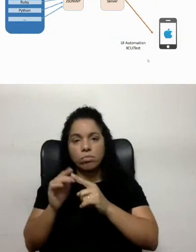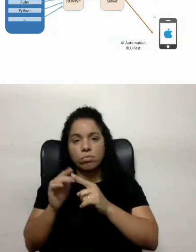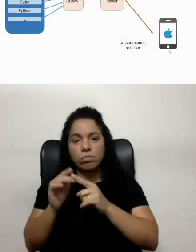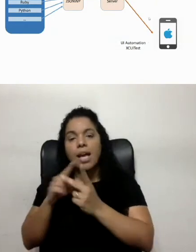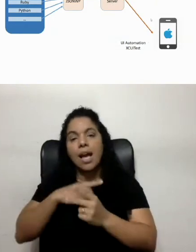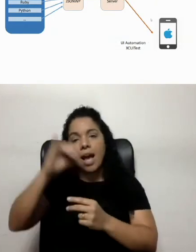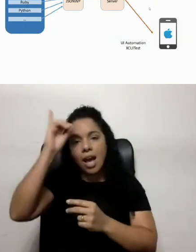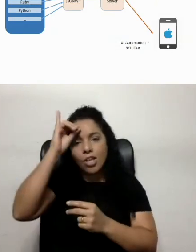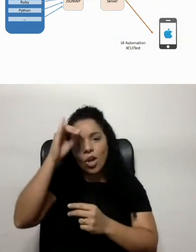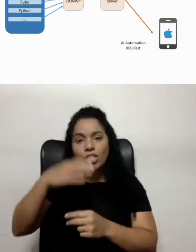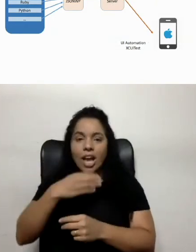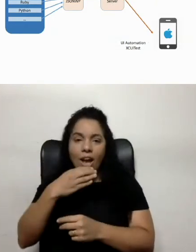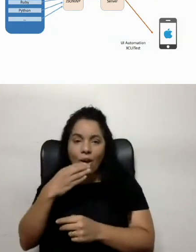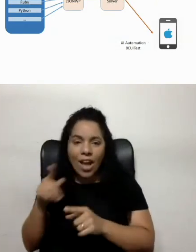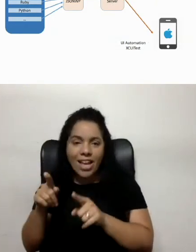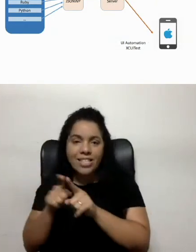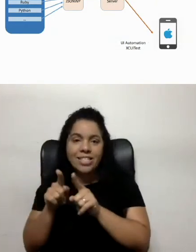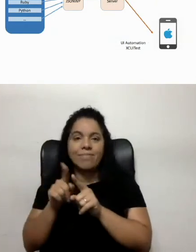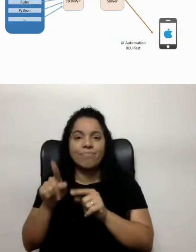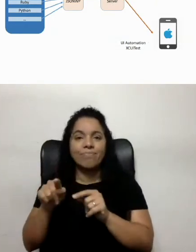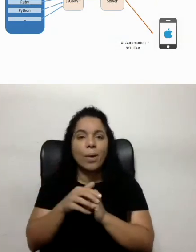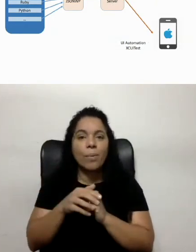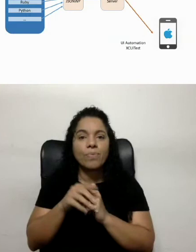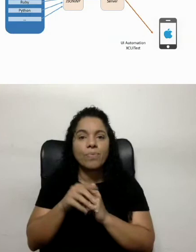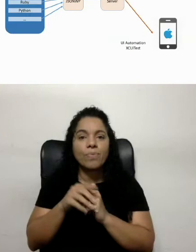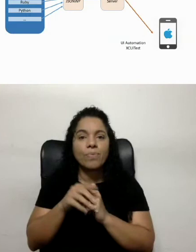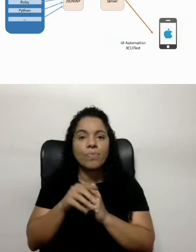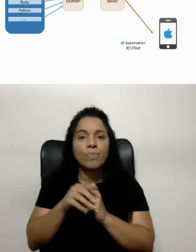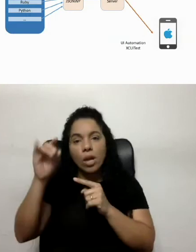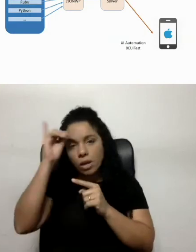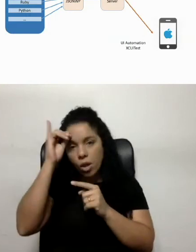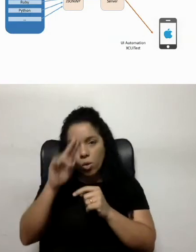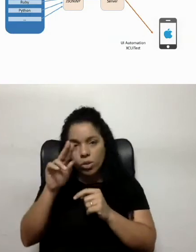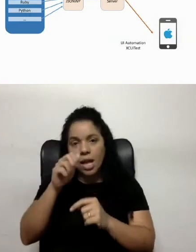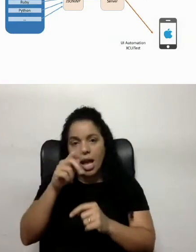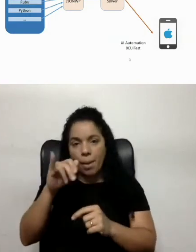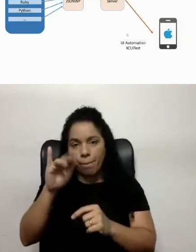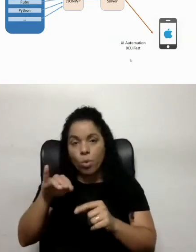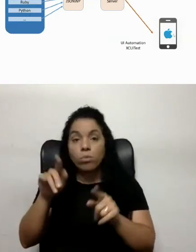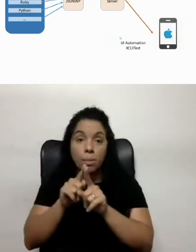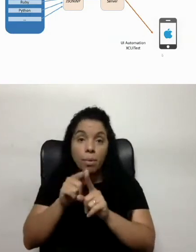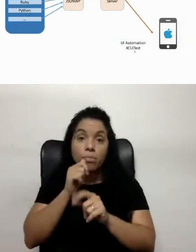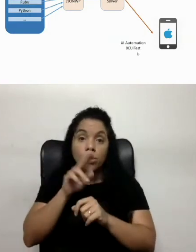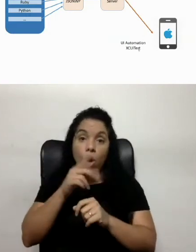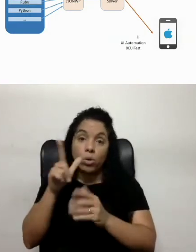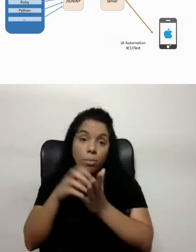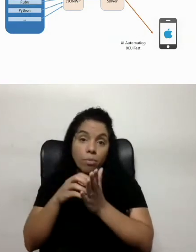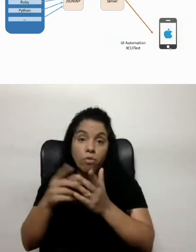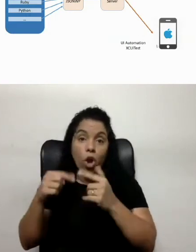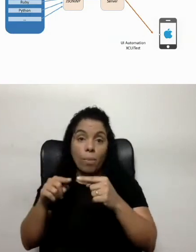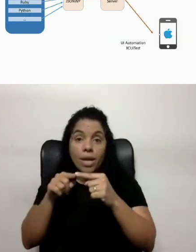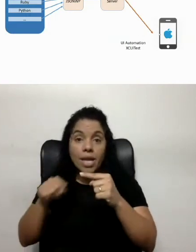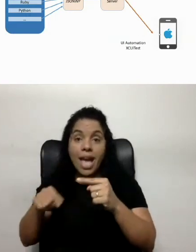quanto para o iOS, tá? Aqui, no caso, eu utilizei o Appium, mas eu também poderia utilizar outra plataforma e aqui seria